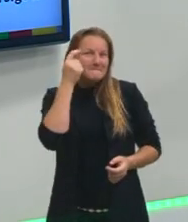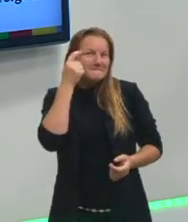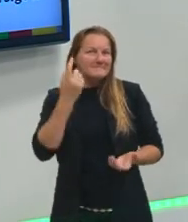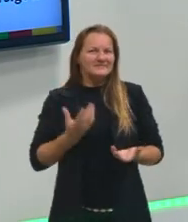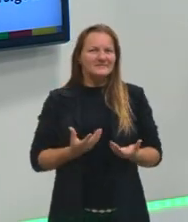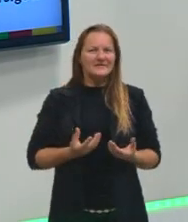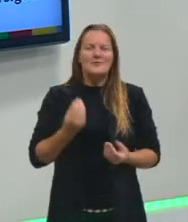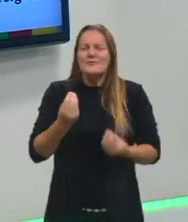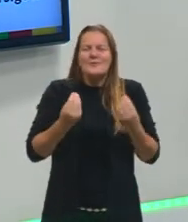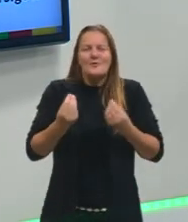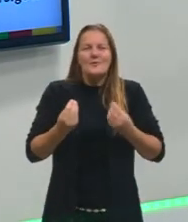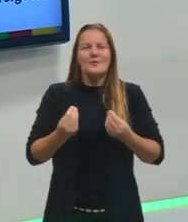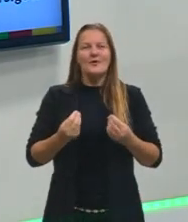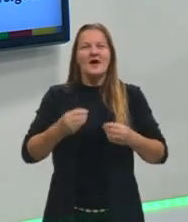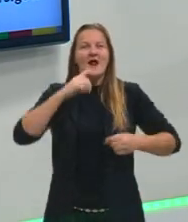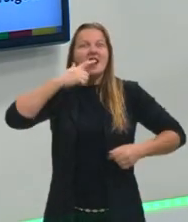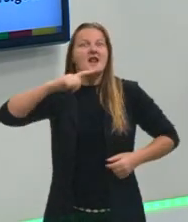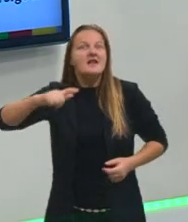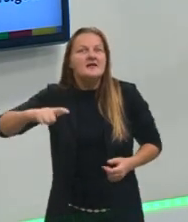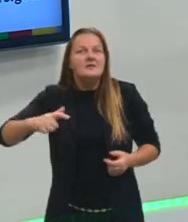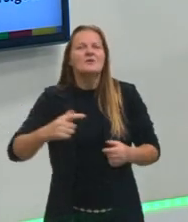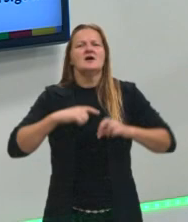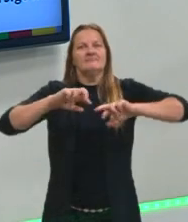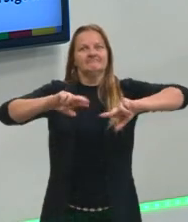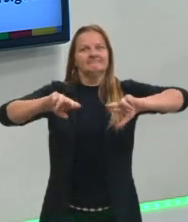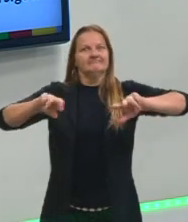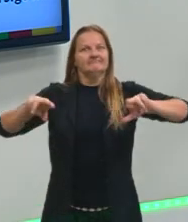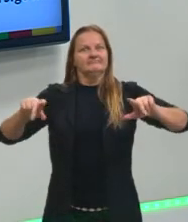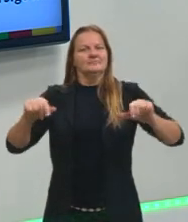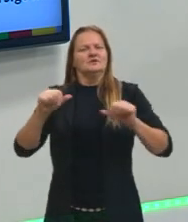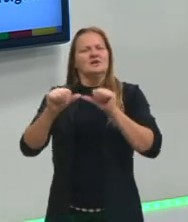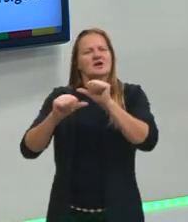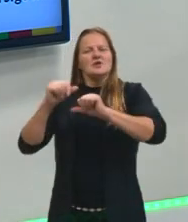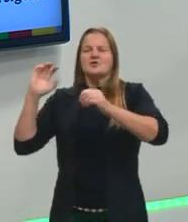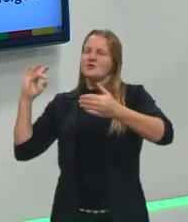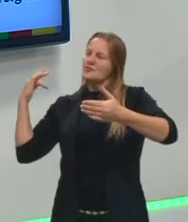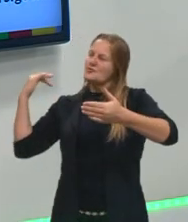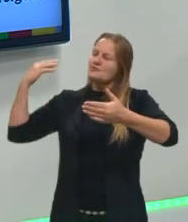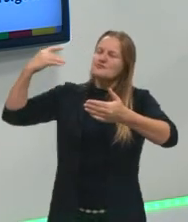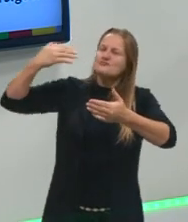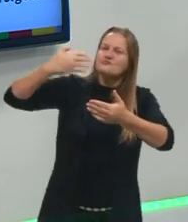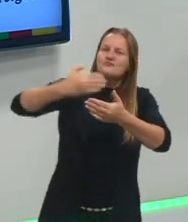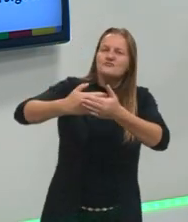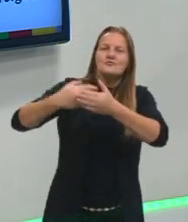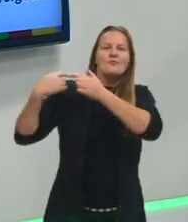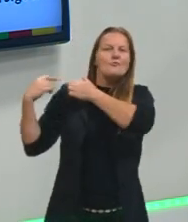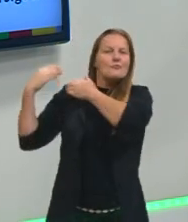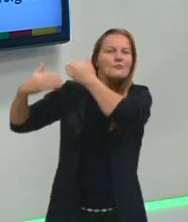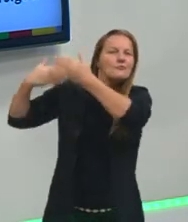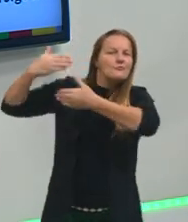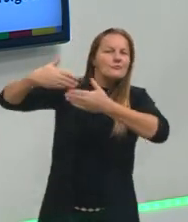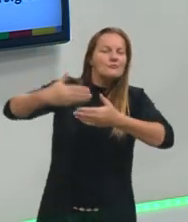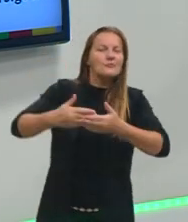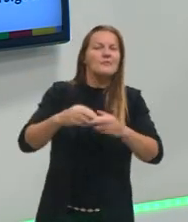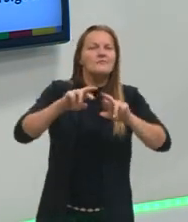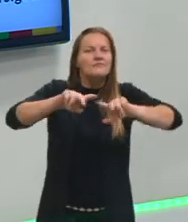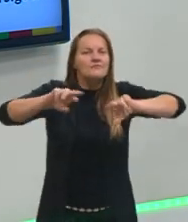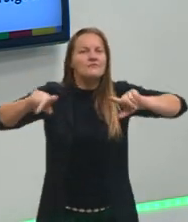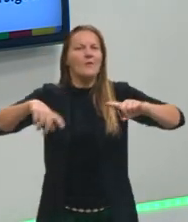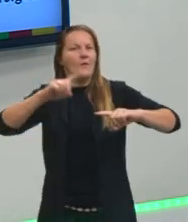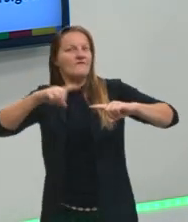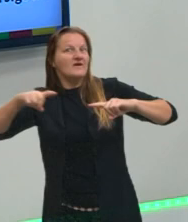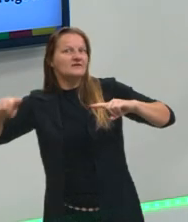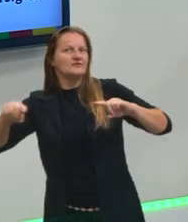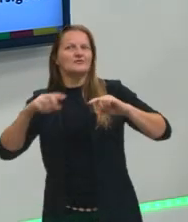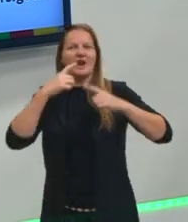sobre como a língua muda através do tempo, como ela pode sofrer diversas variações. Se a língua que a gente